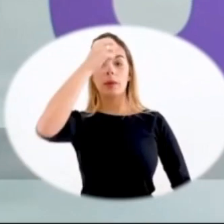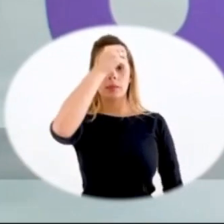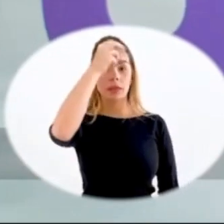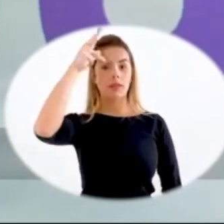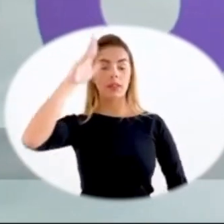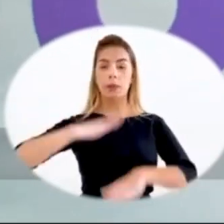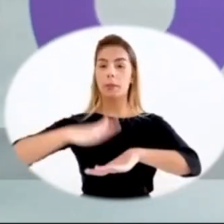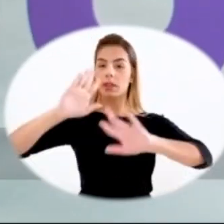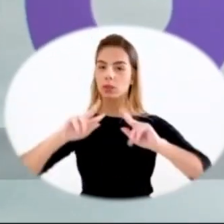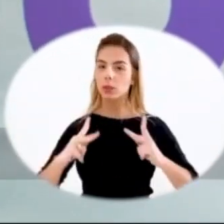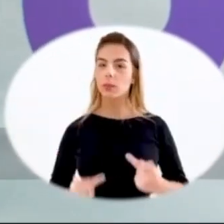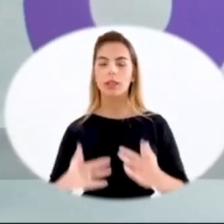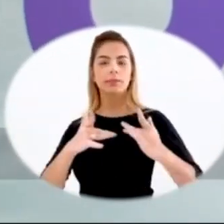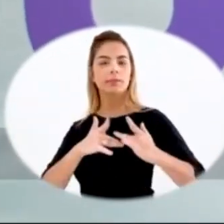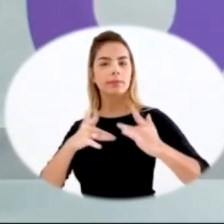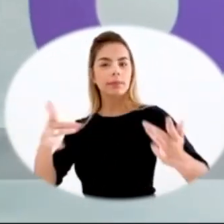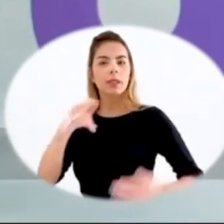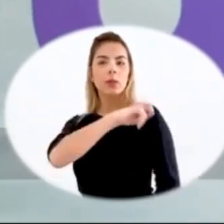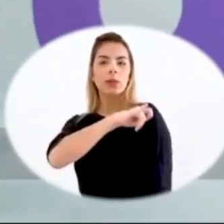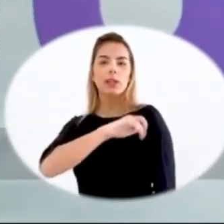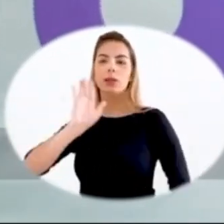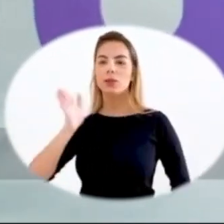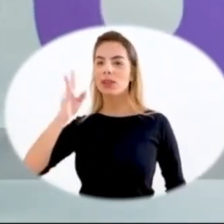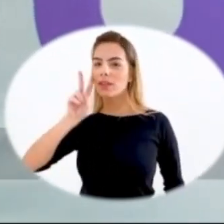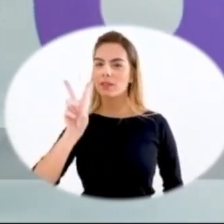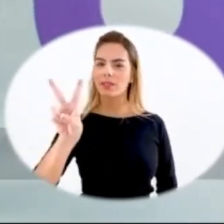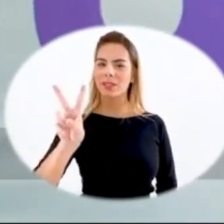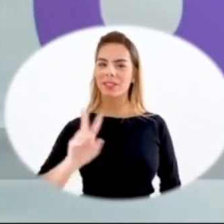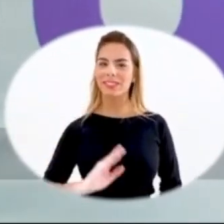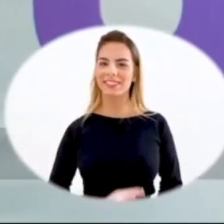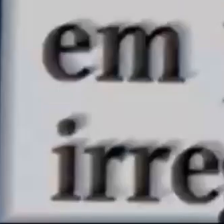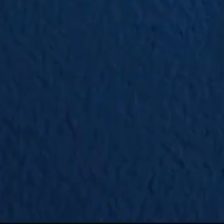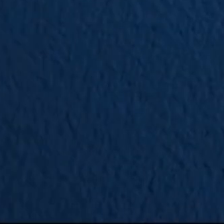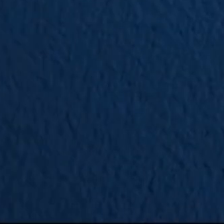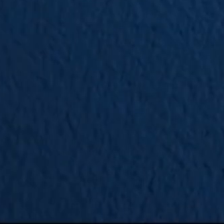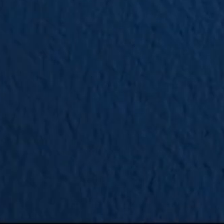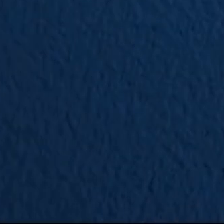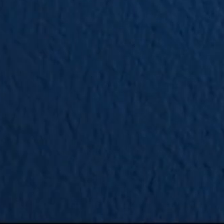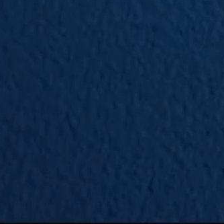serei a prefeita mais humana e solidária Que o Rio já viu